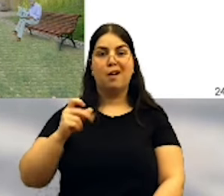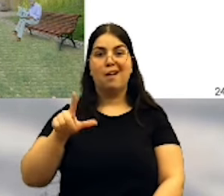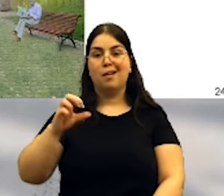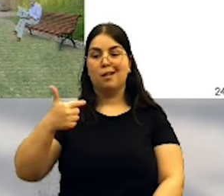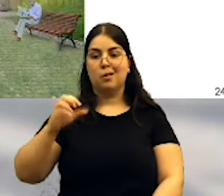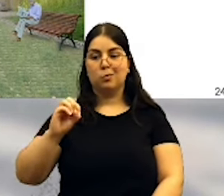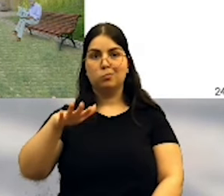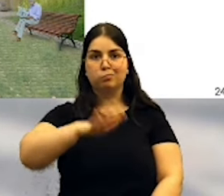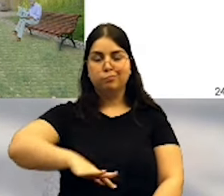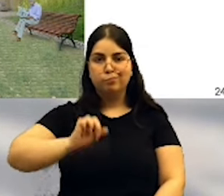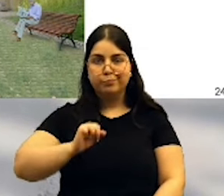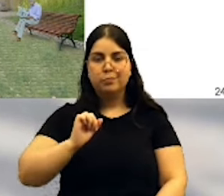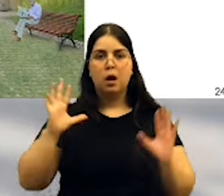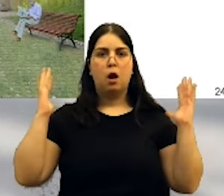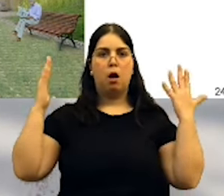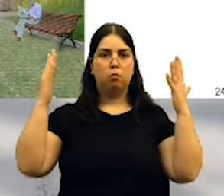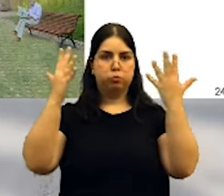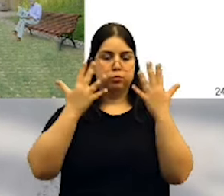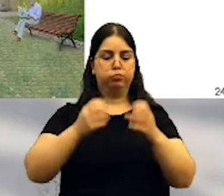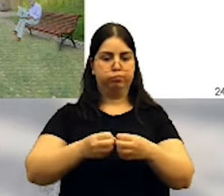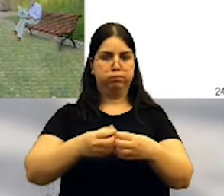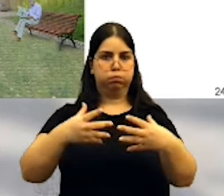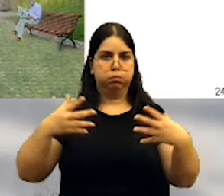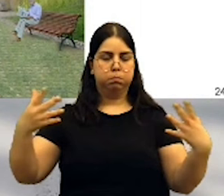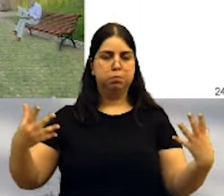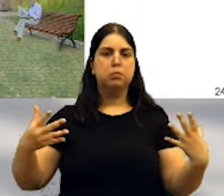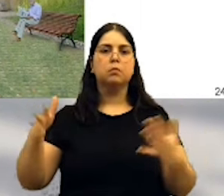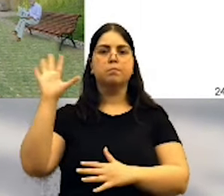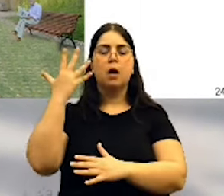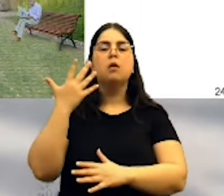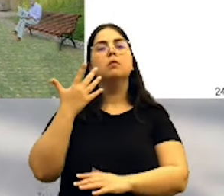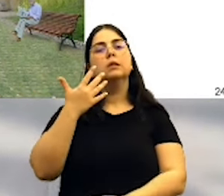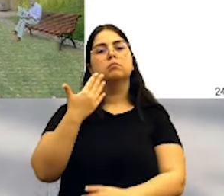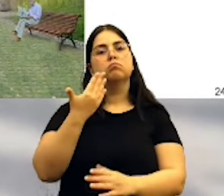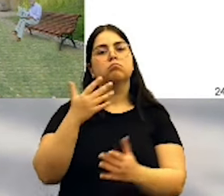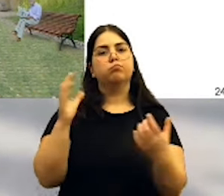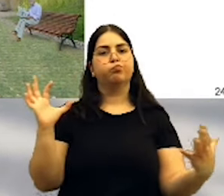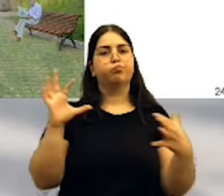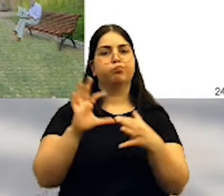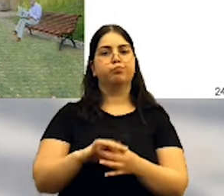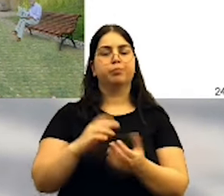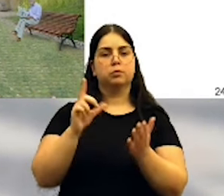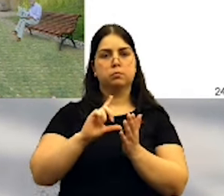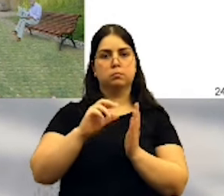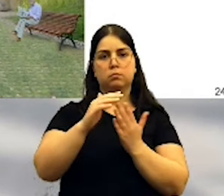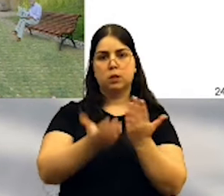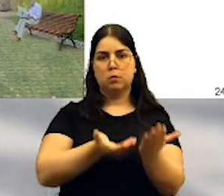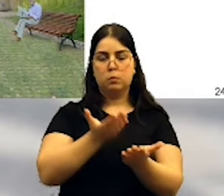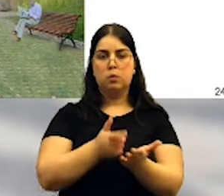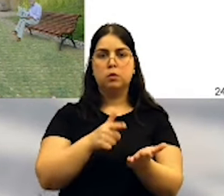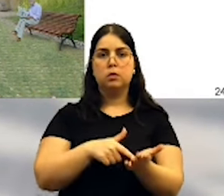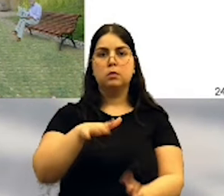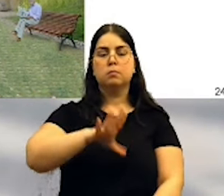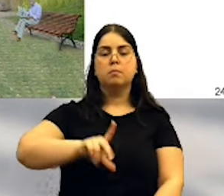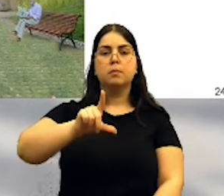mais árvores e, portanto, aquilo que nós consideramos serem veredas. Temos situações como a do Regueirão dos Anjos, que